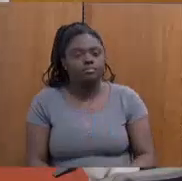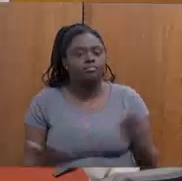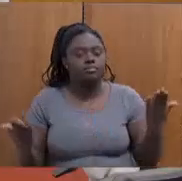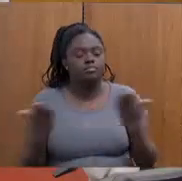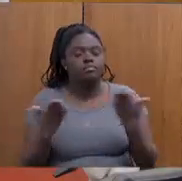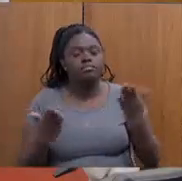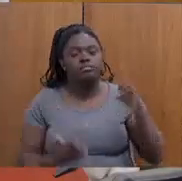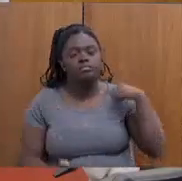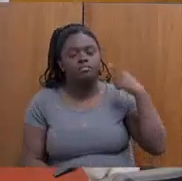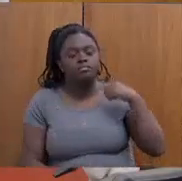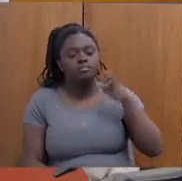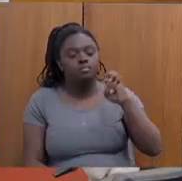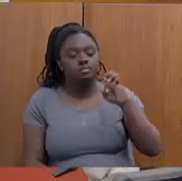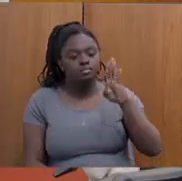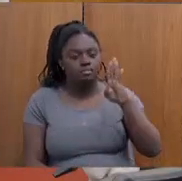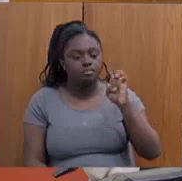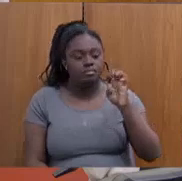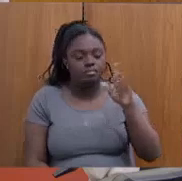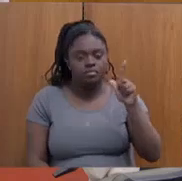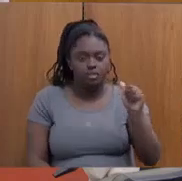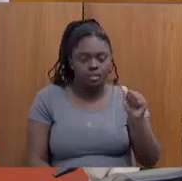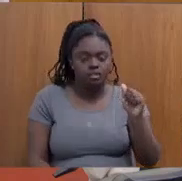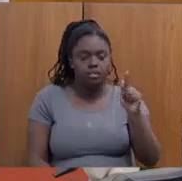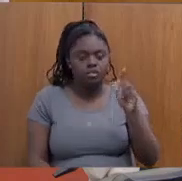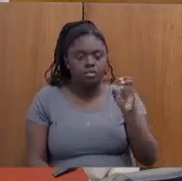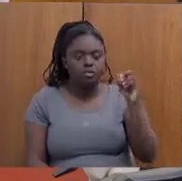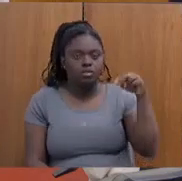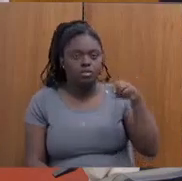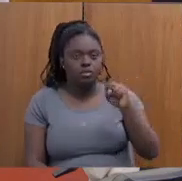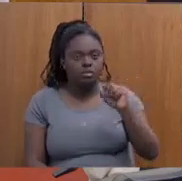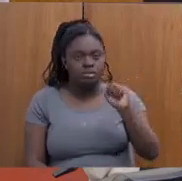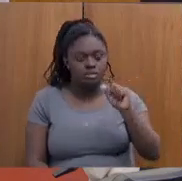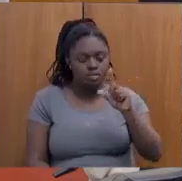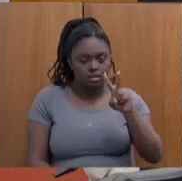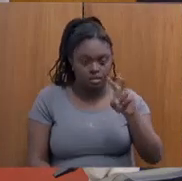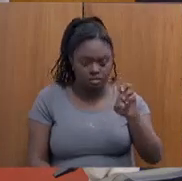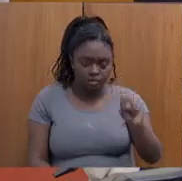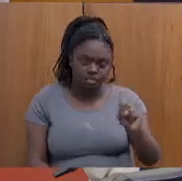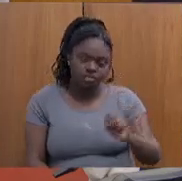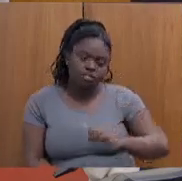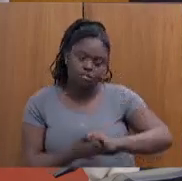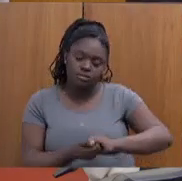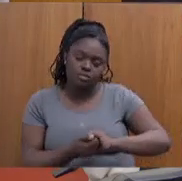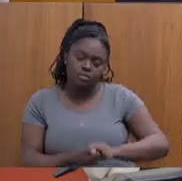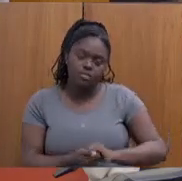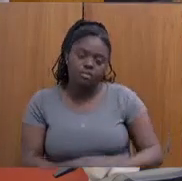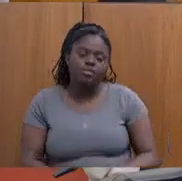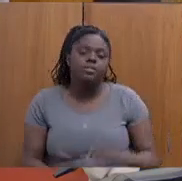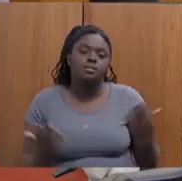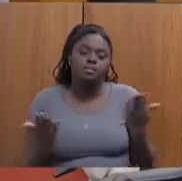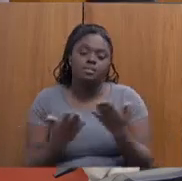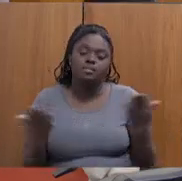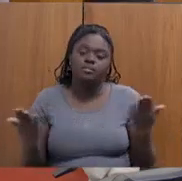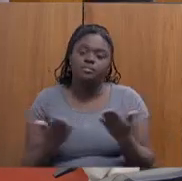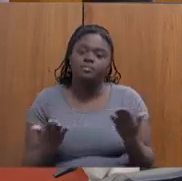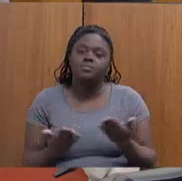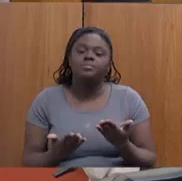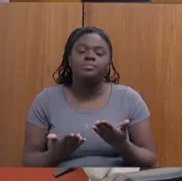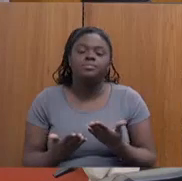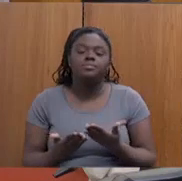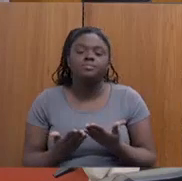Bela Gonçalves. Cumprimento aqui à deputada Beatriz Serqueira e informo que a deputada Ana Paula é